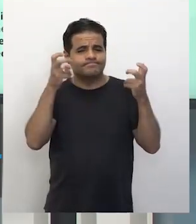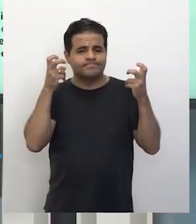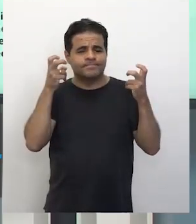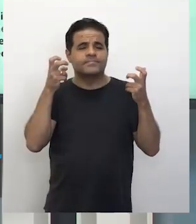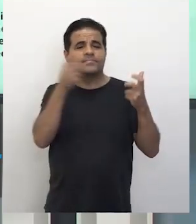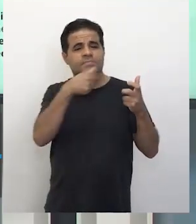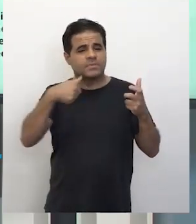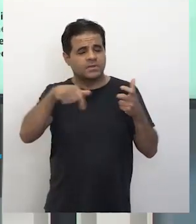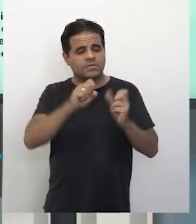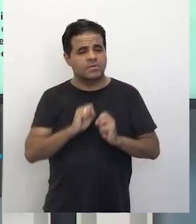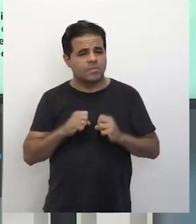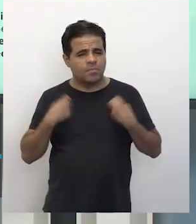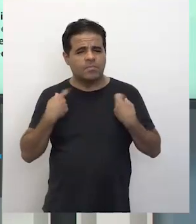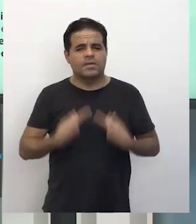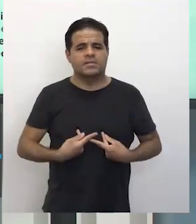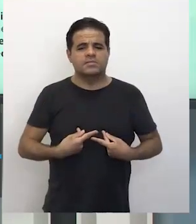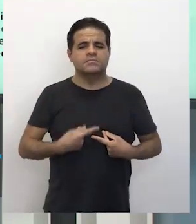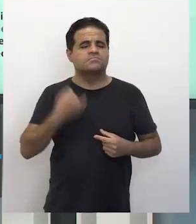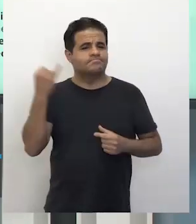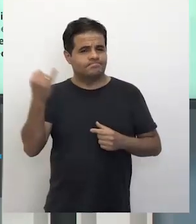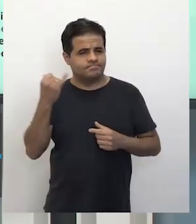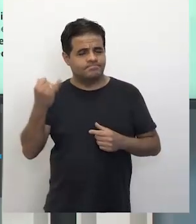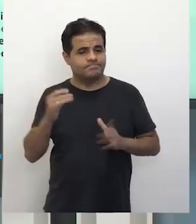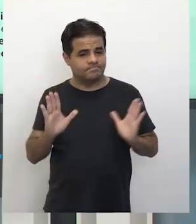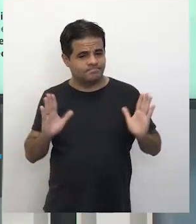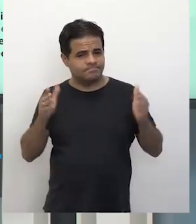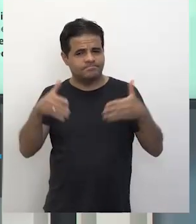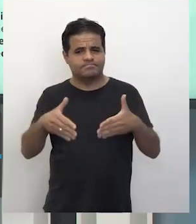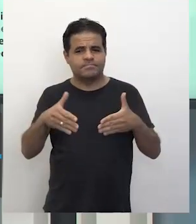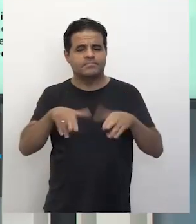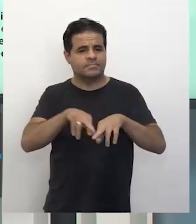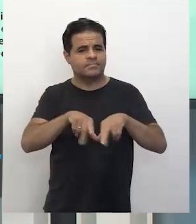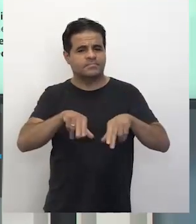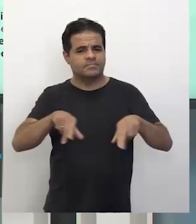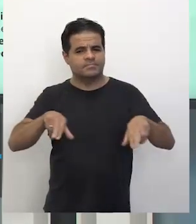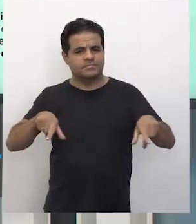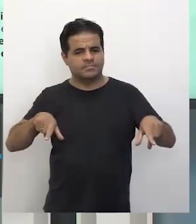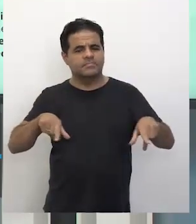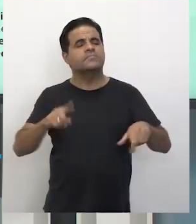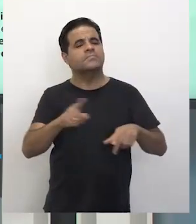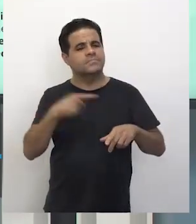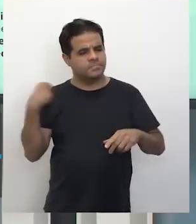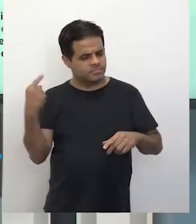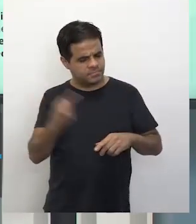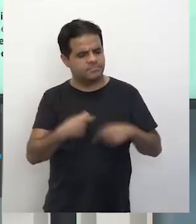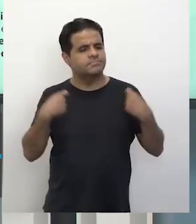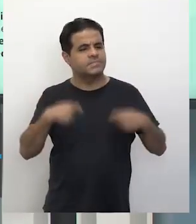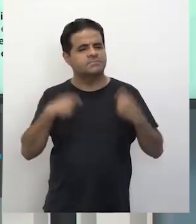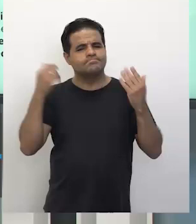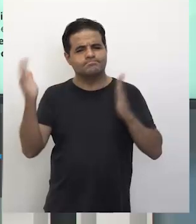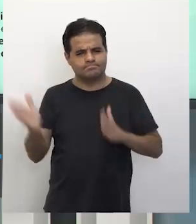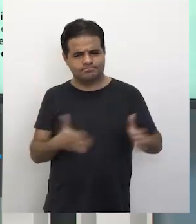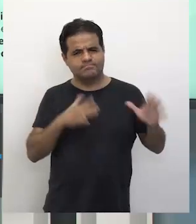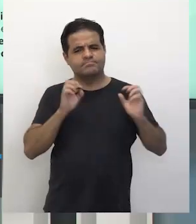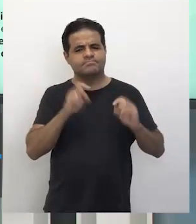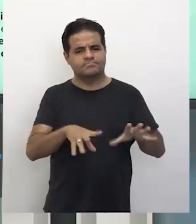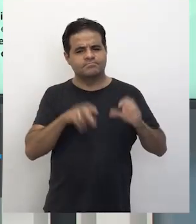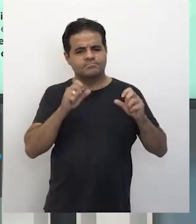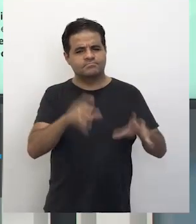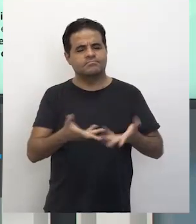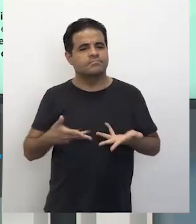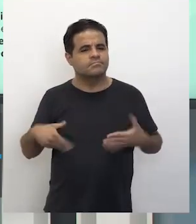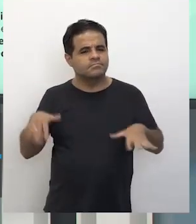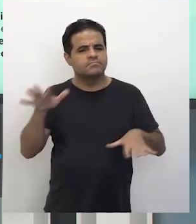que a nossa humanidade é fundamentalmente pautada pela diversidade, pela diferença, nossa, nós precisamos produzir uma educação que